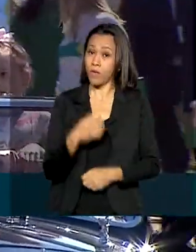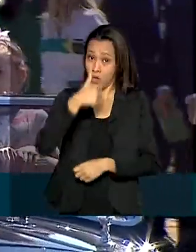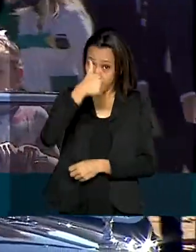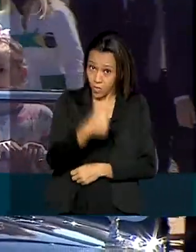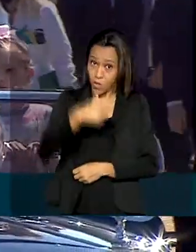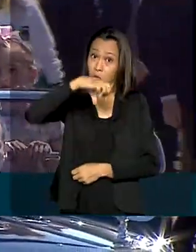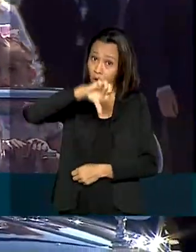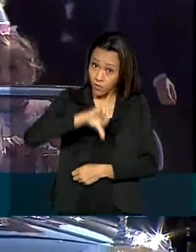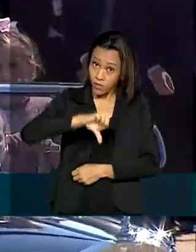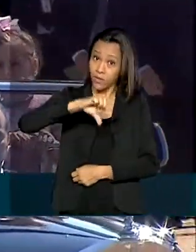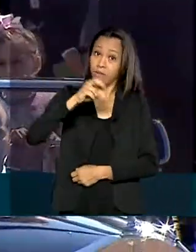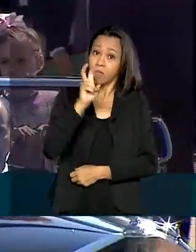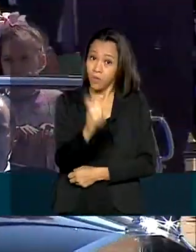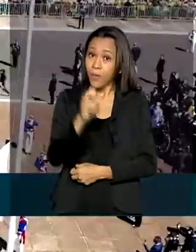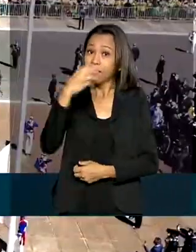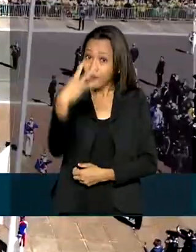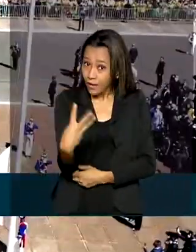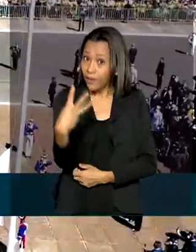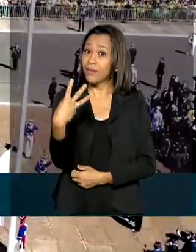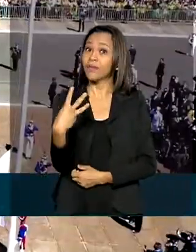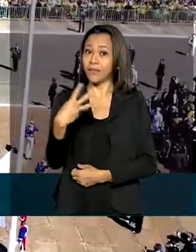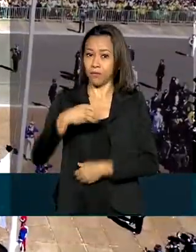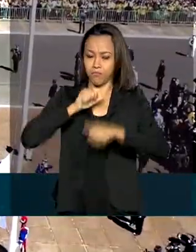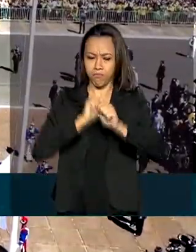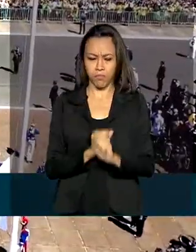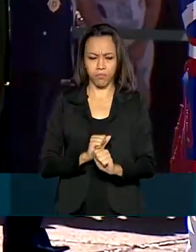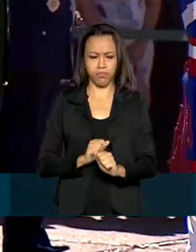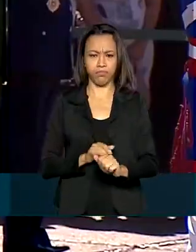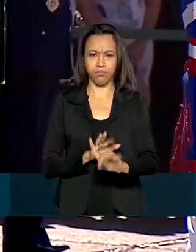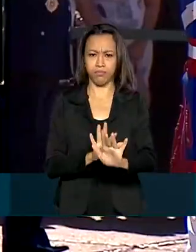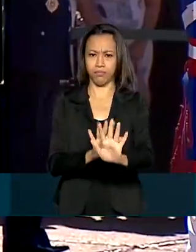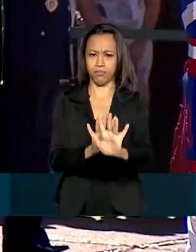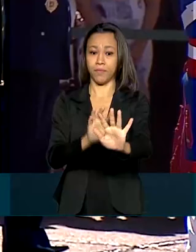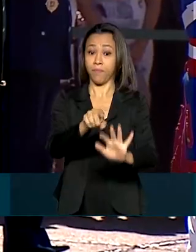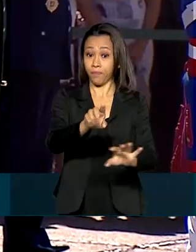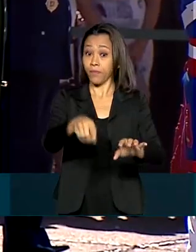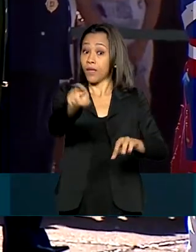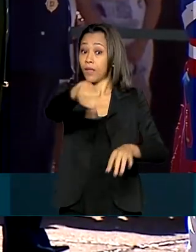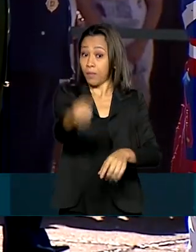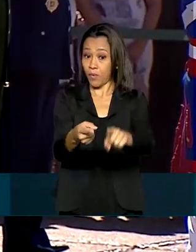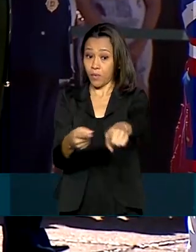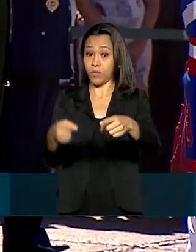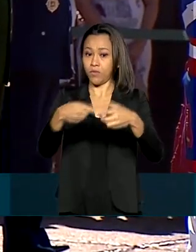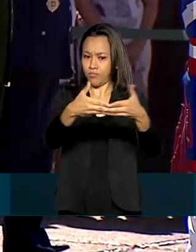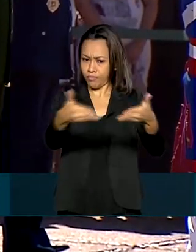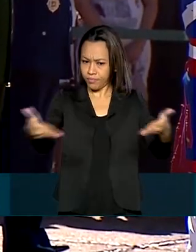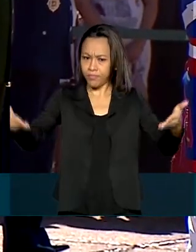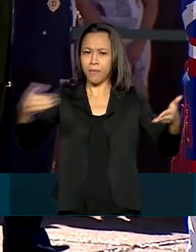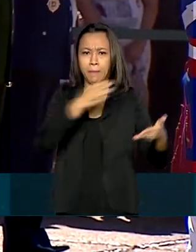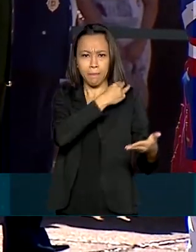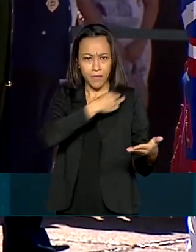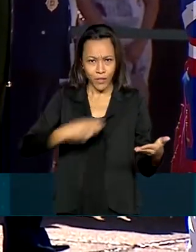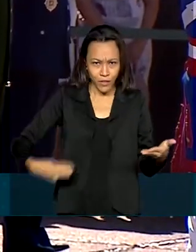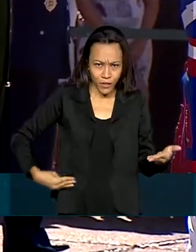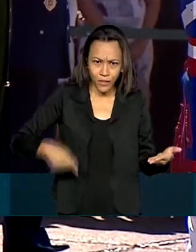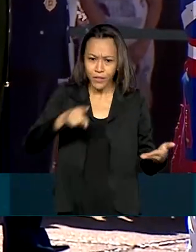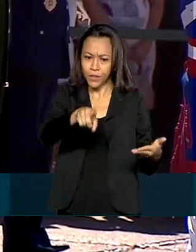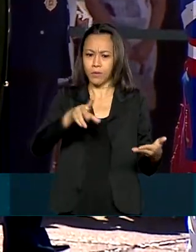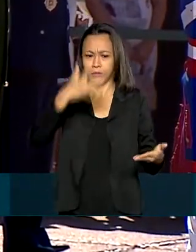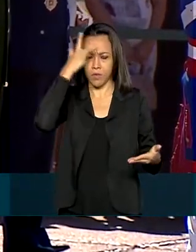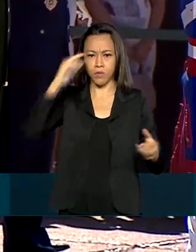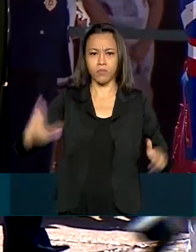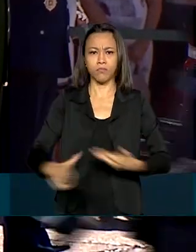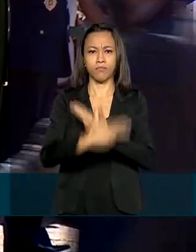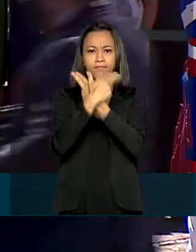nos desfiles de 7 de setembro. Na Praça das Bandeiras, chefes dos três poderes, ministros e lideranças das Forças